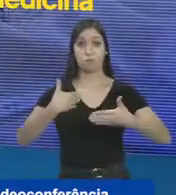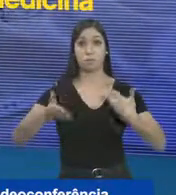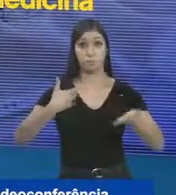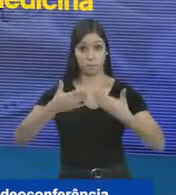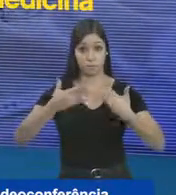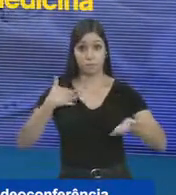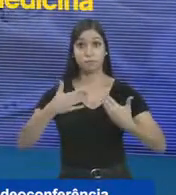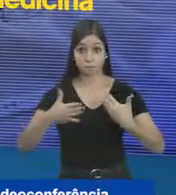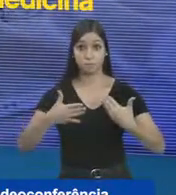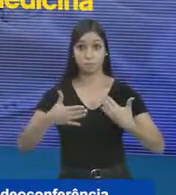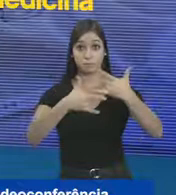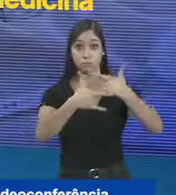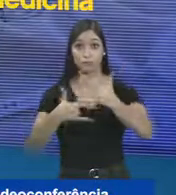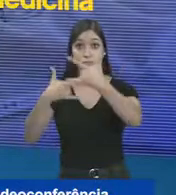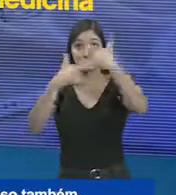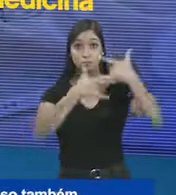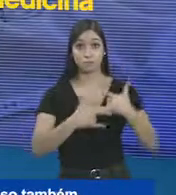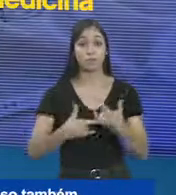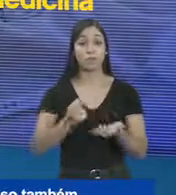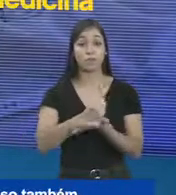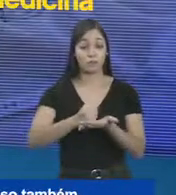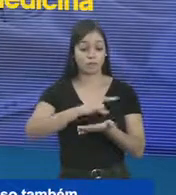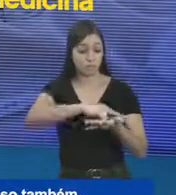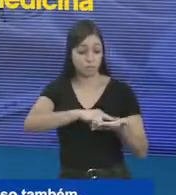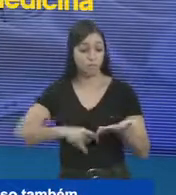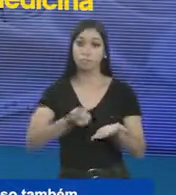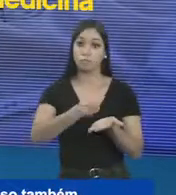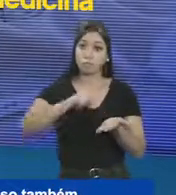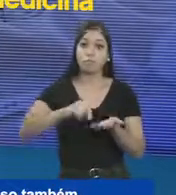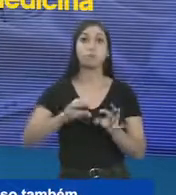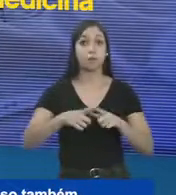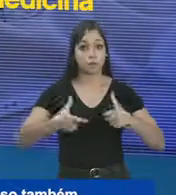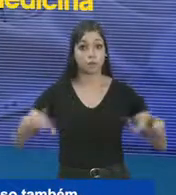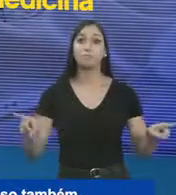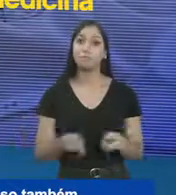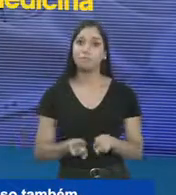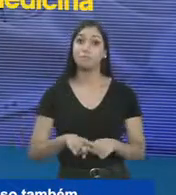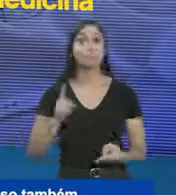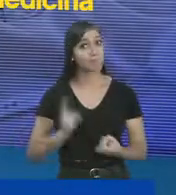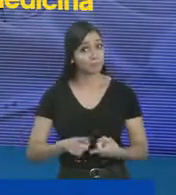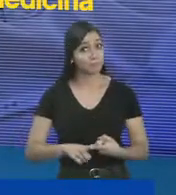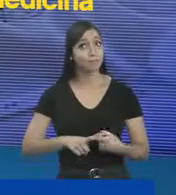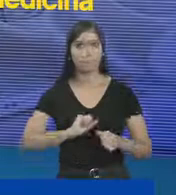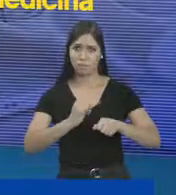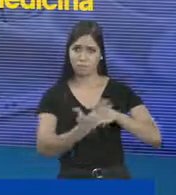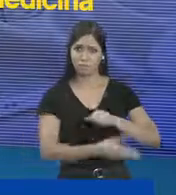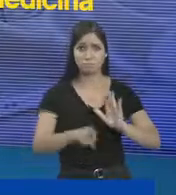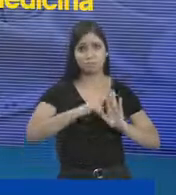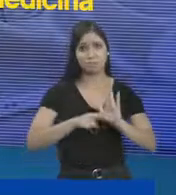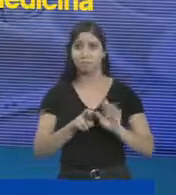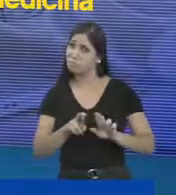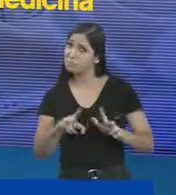seu médico através da videoconferência. Faz a consulta, recebe a receita. Então nós vamos ampliar isso também, porque a